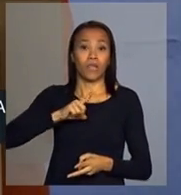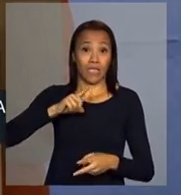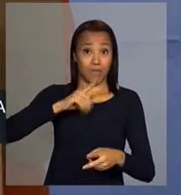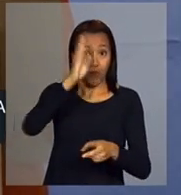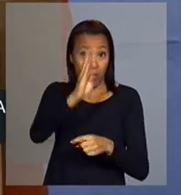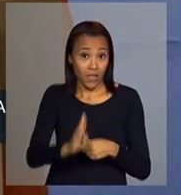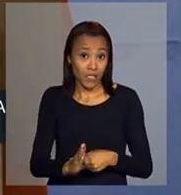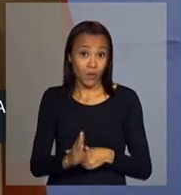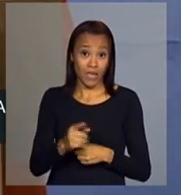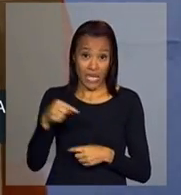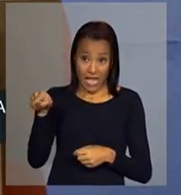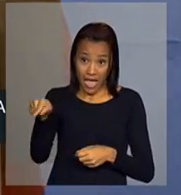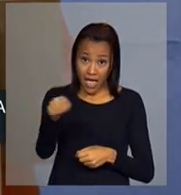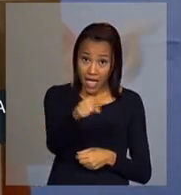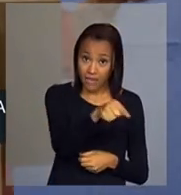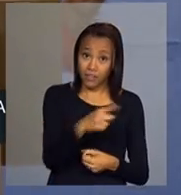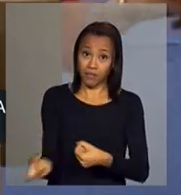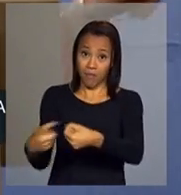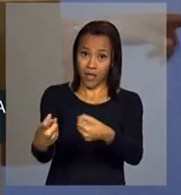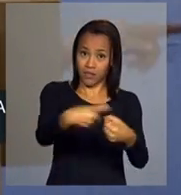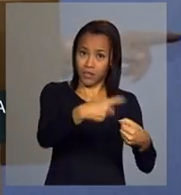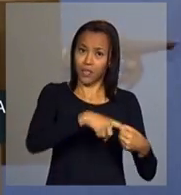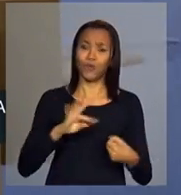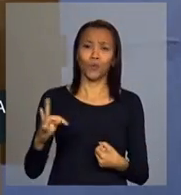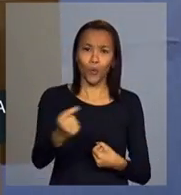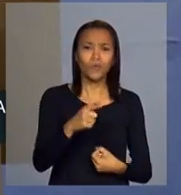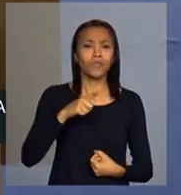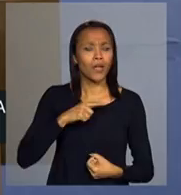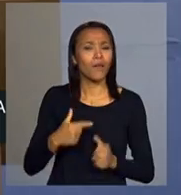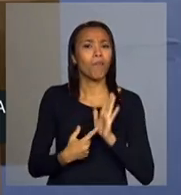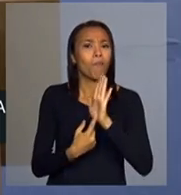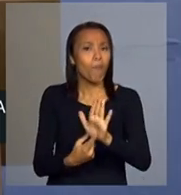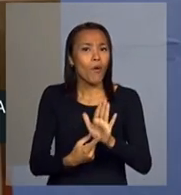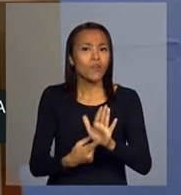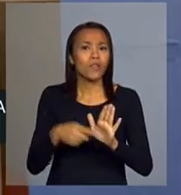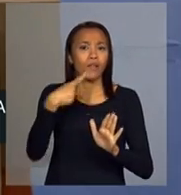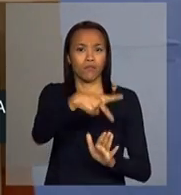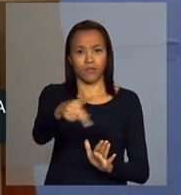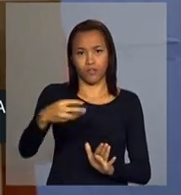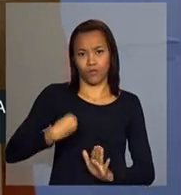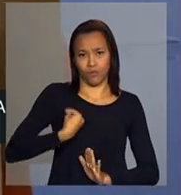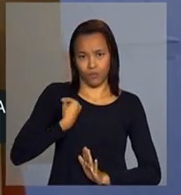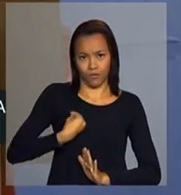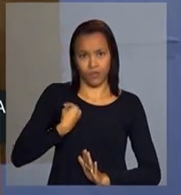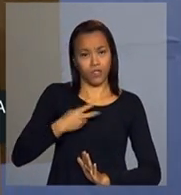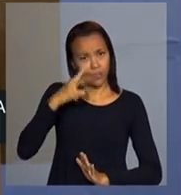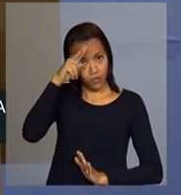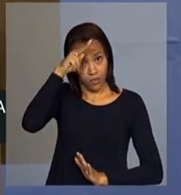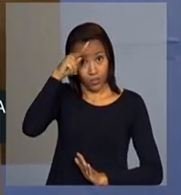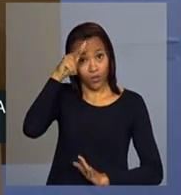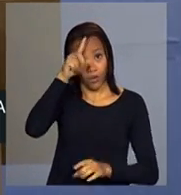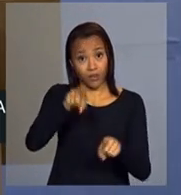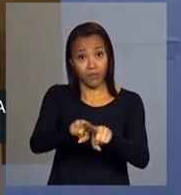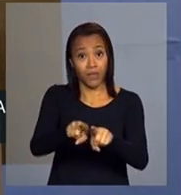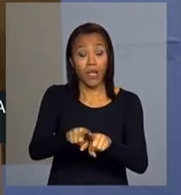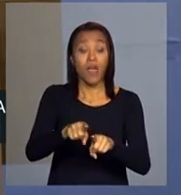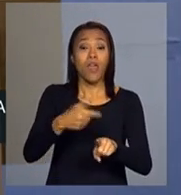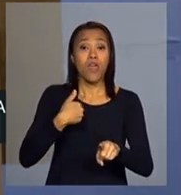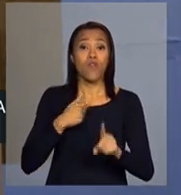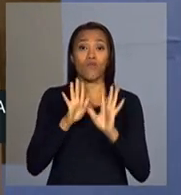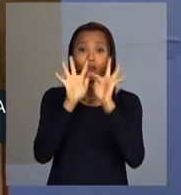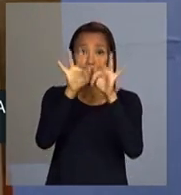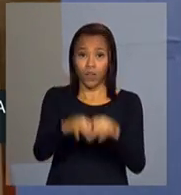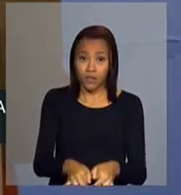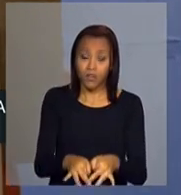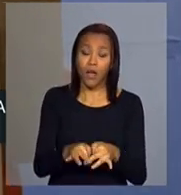esses nossos parceiros todos têm demonstrado na sua história. Eu queria terminar